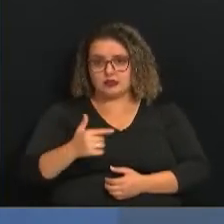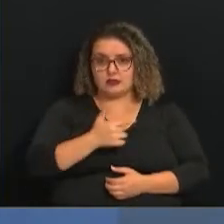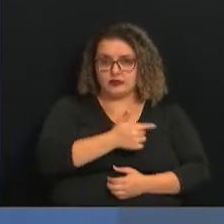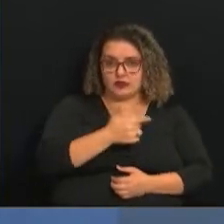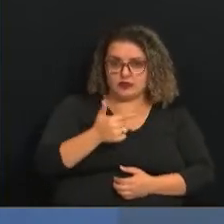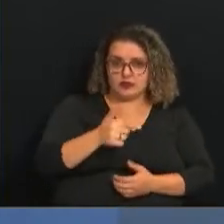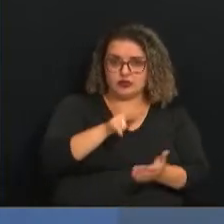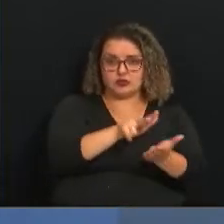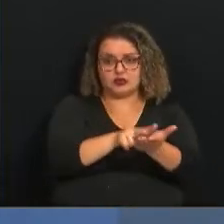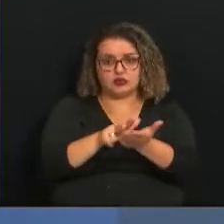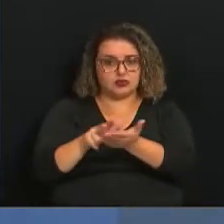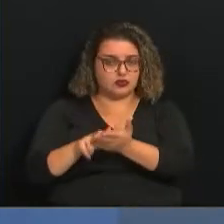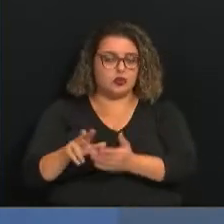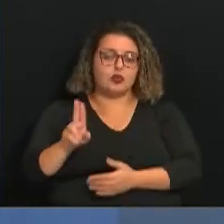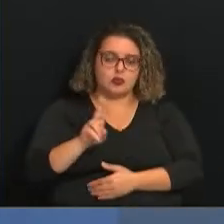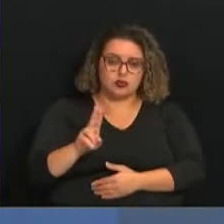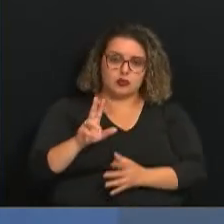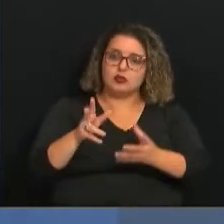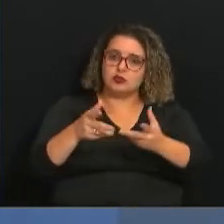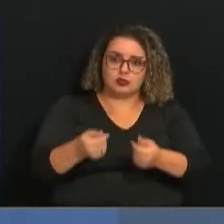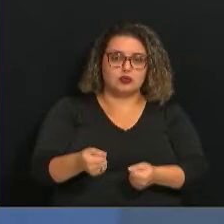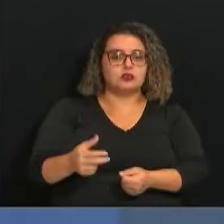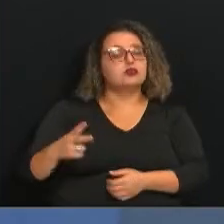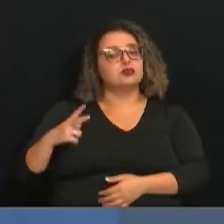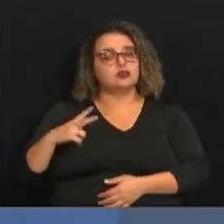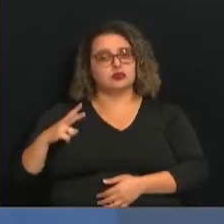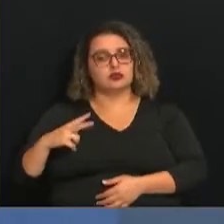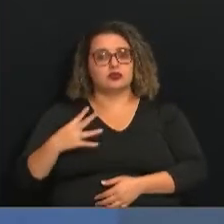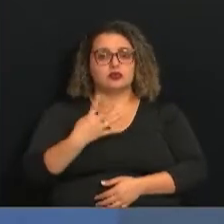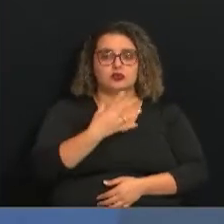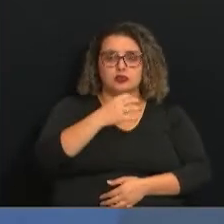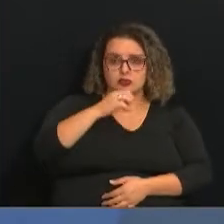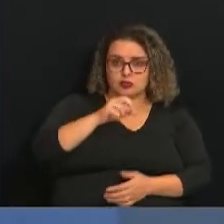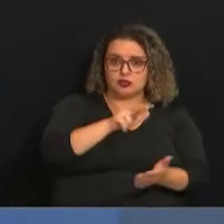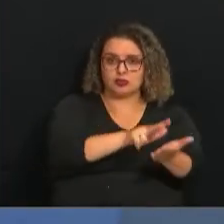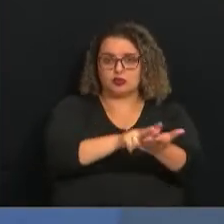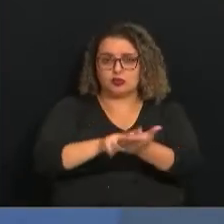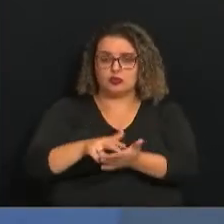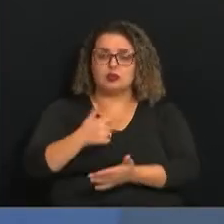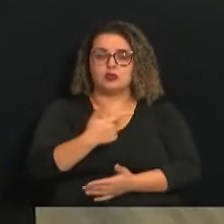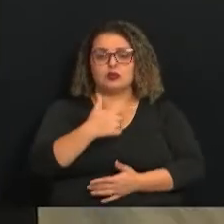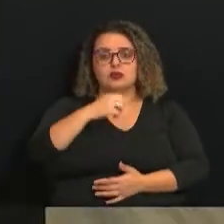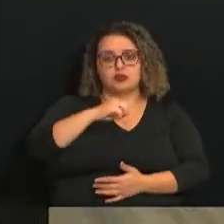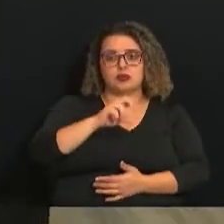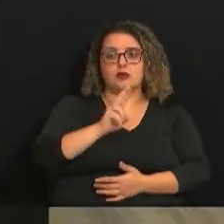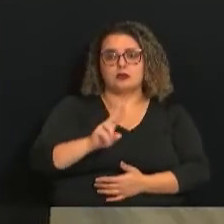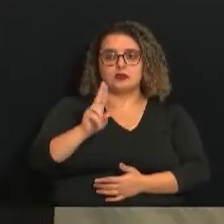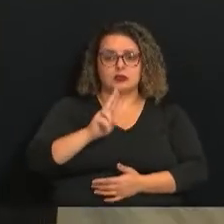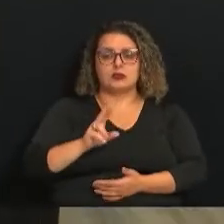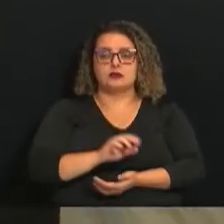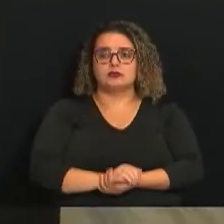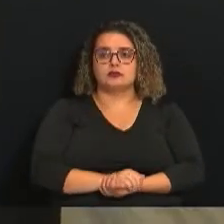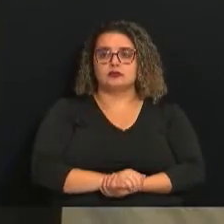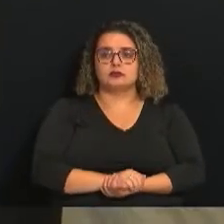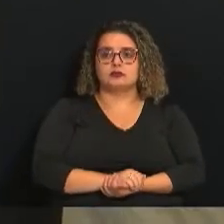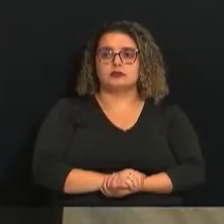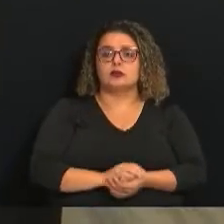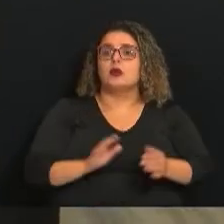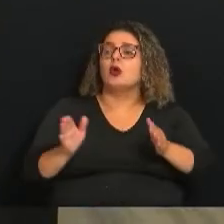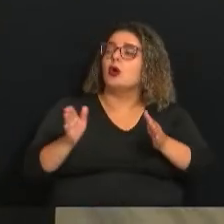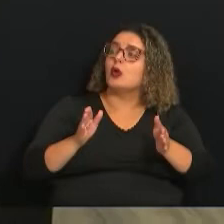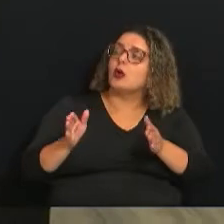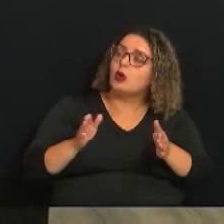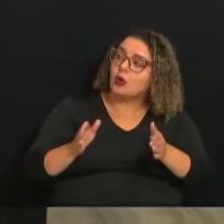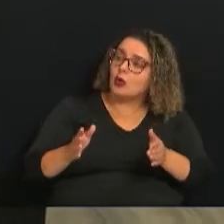todos ocupados. E na rede particular, dos 49 leitos, 29 ocupados. Marina Abreu, é de nós falarmos